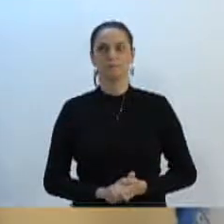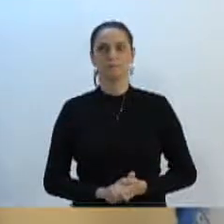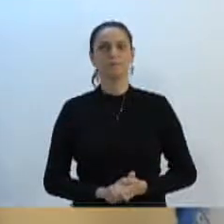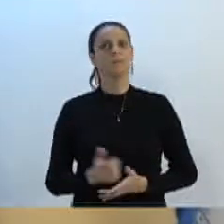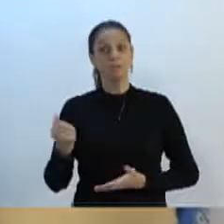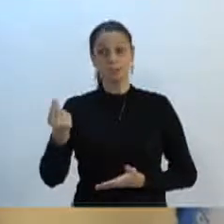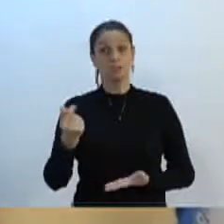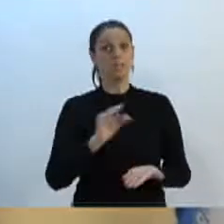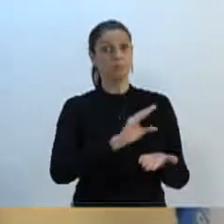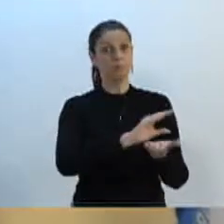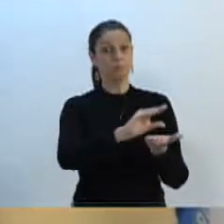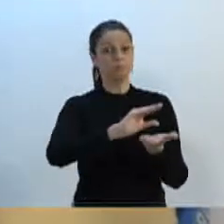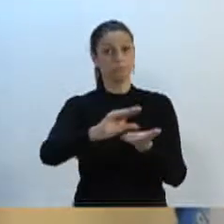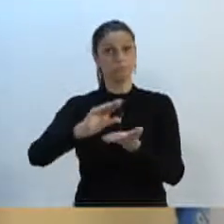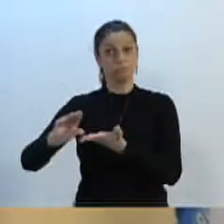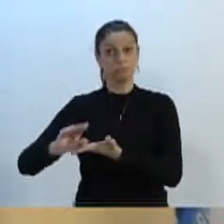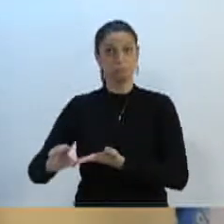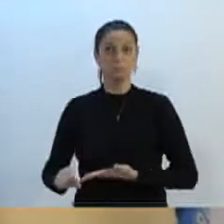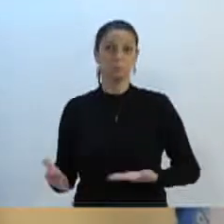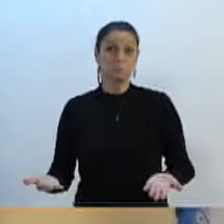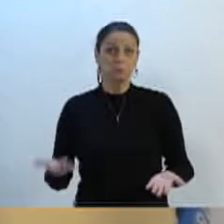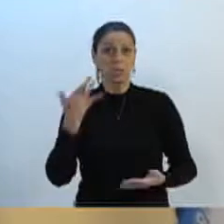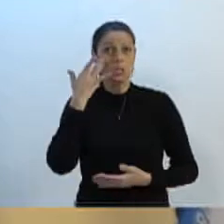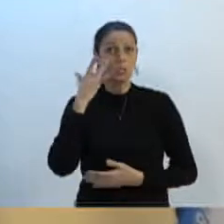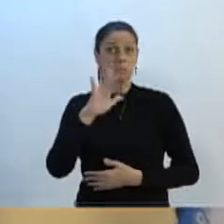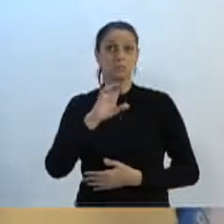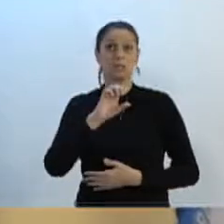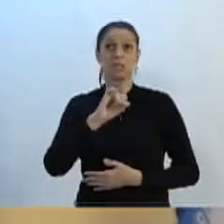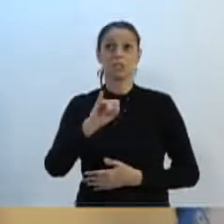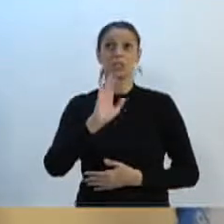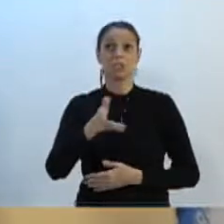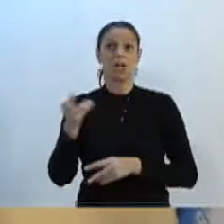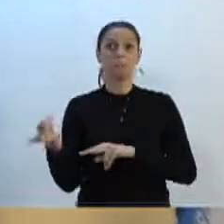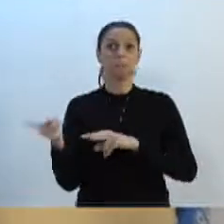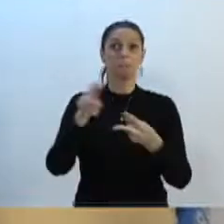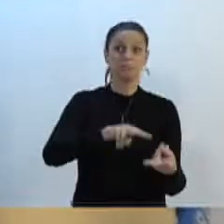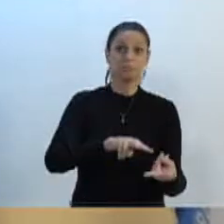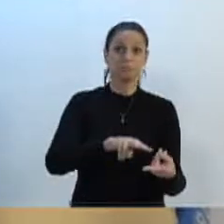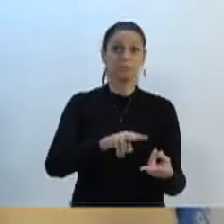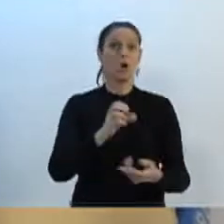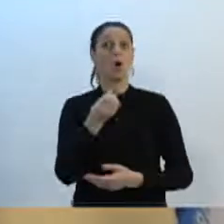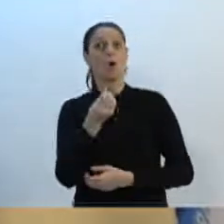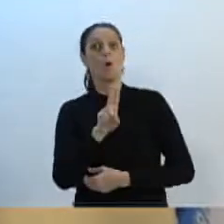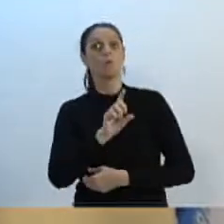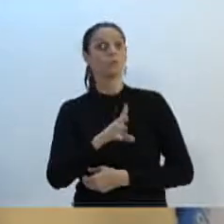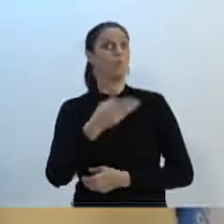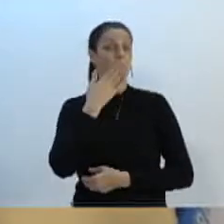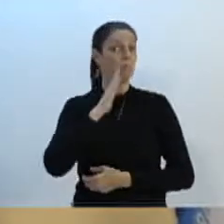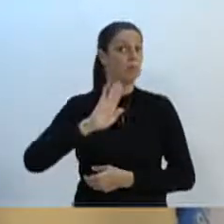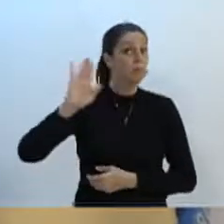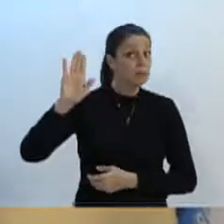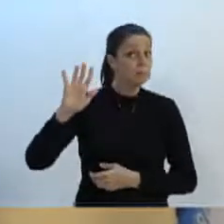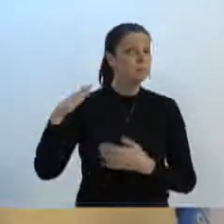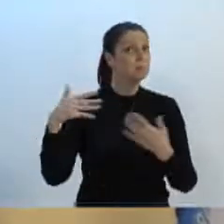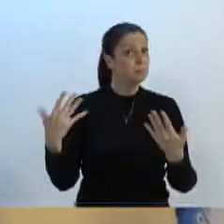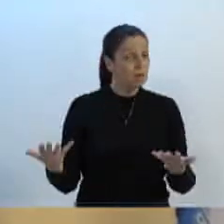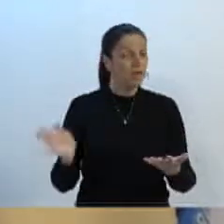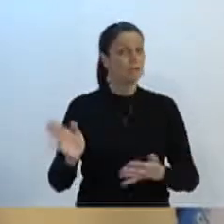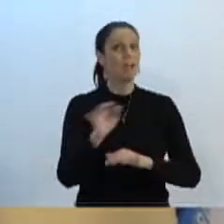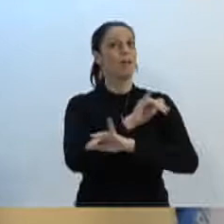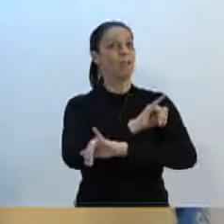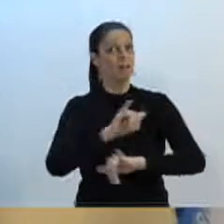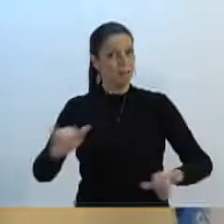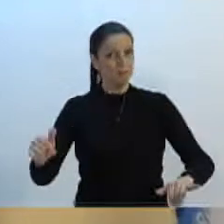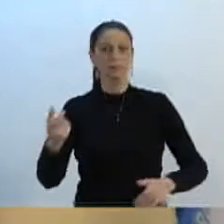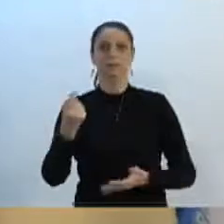recursos. Eu não sei se já foi feita a transferência, ou só foi a promessa, mas em anunciar, pelo menos, recursos aqui para o